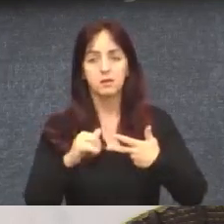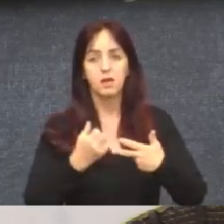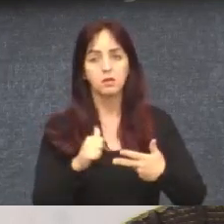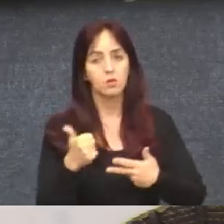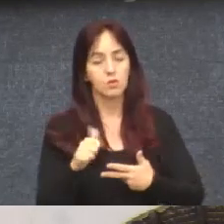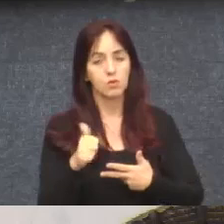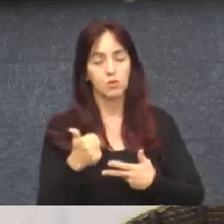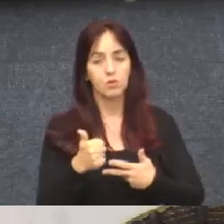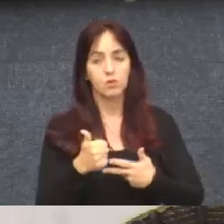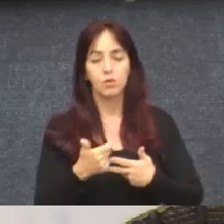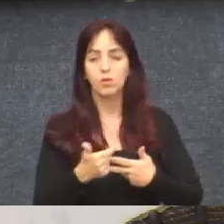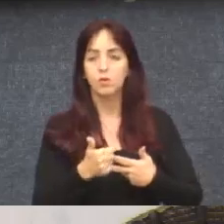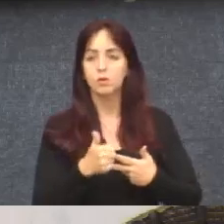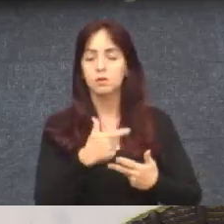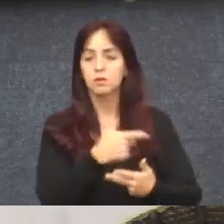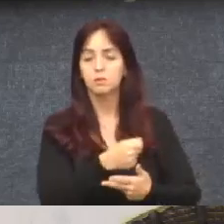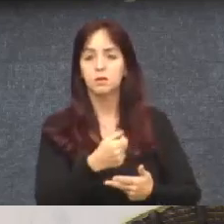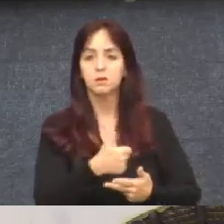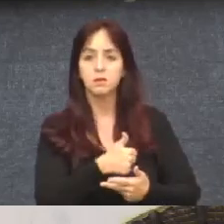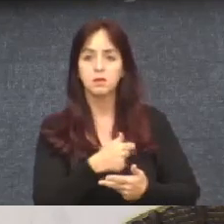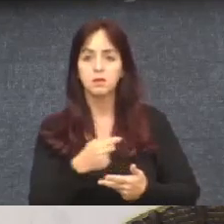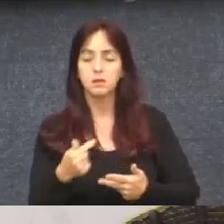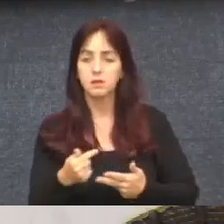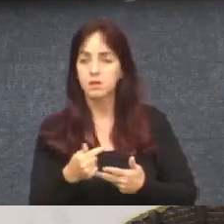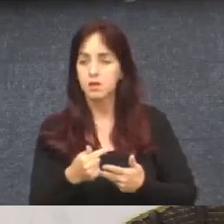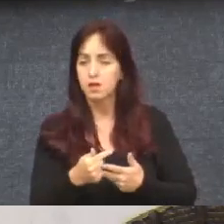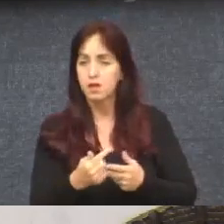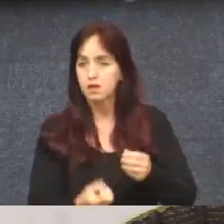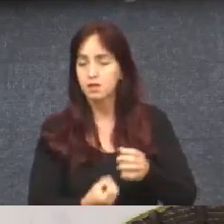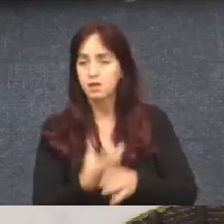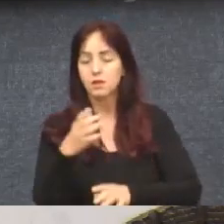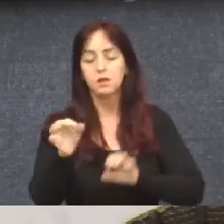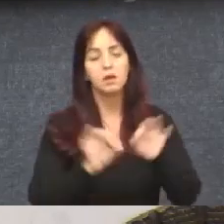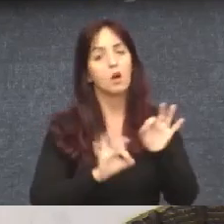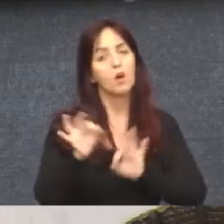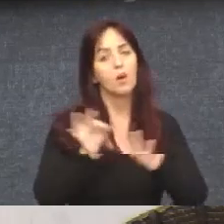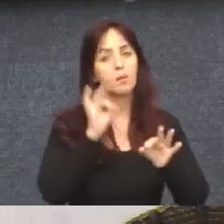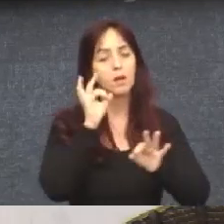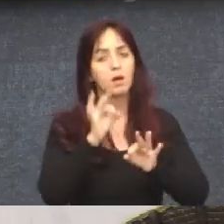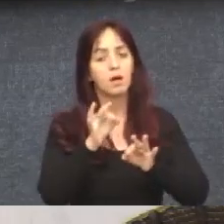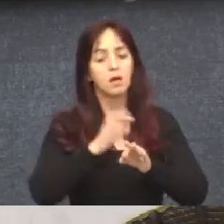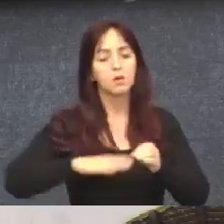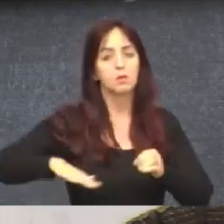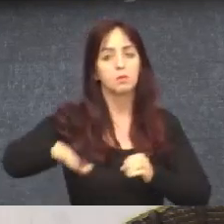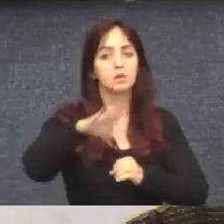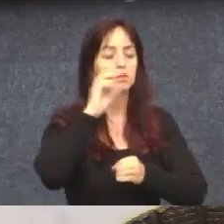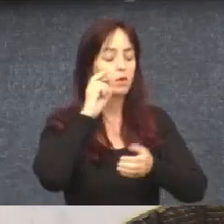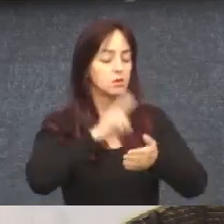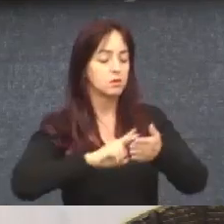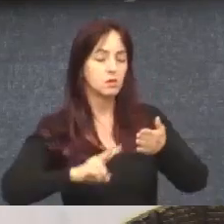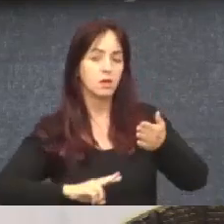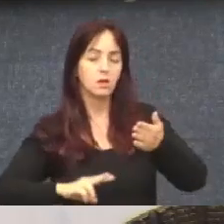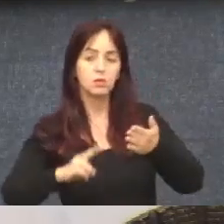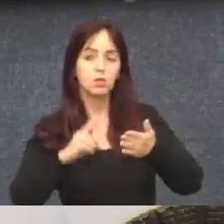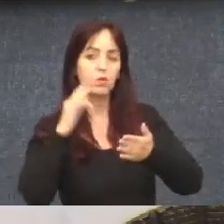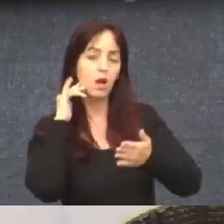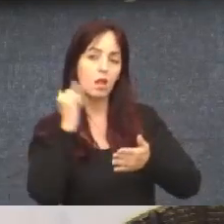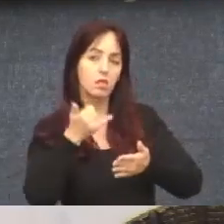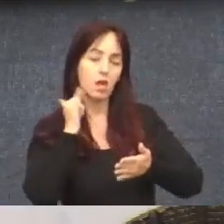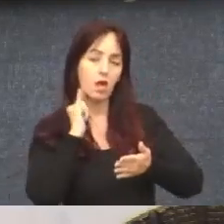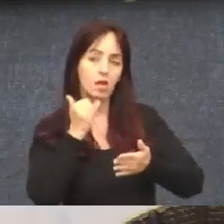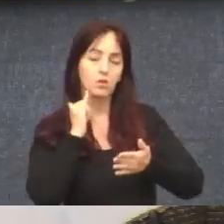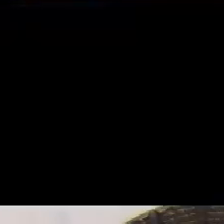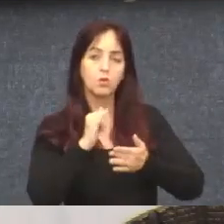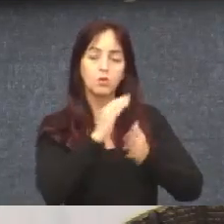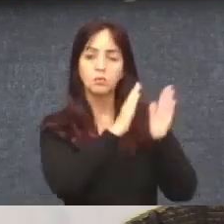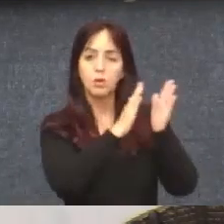27 de novembro de 2017, emenda. Institui o plano municipal de leitura, literatura e livros e bibliotecas de